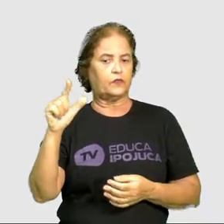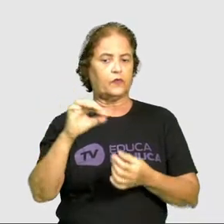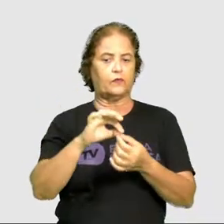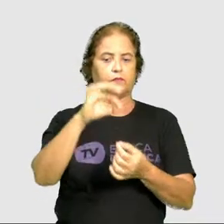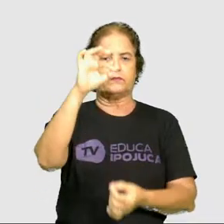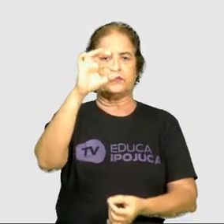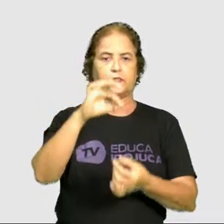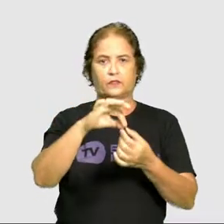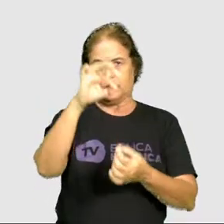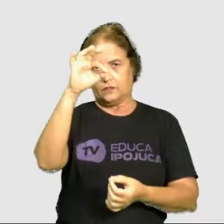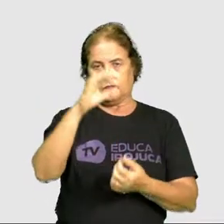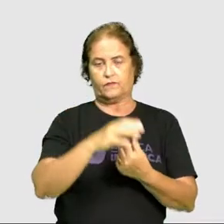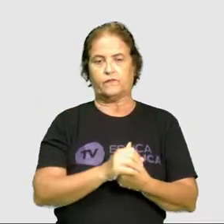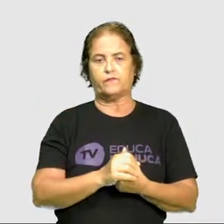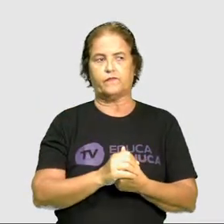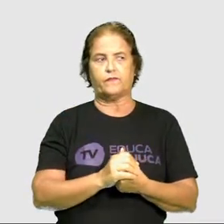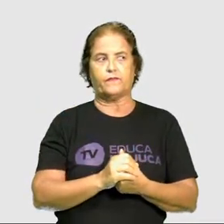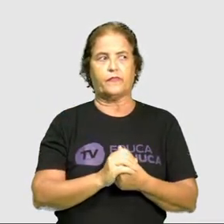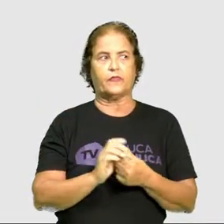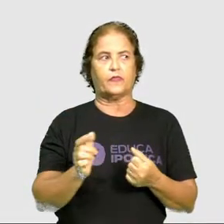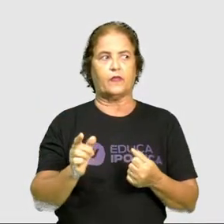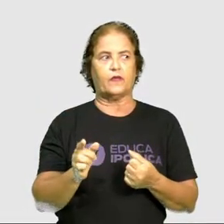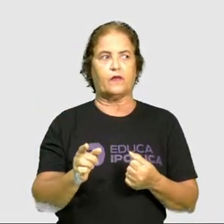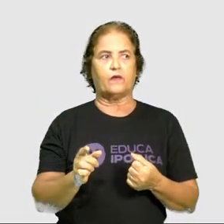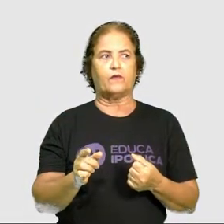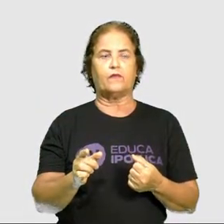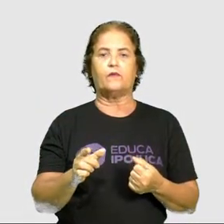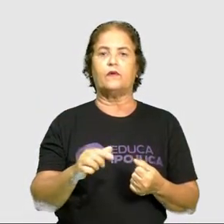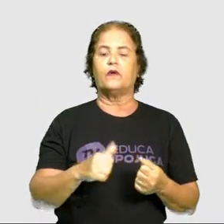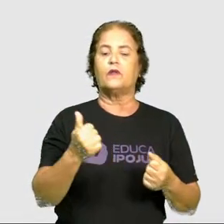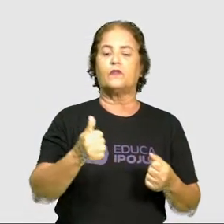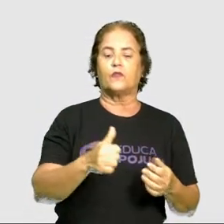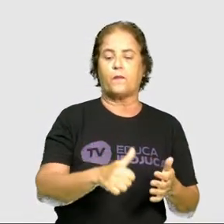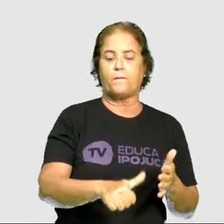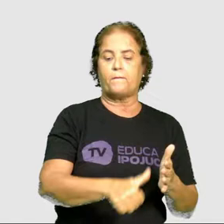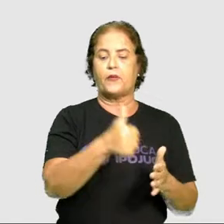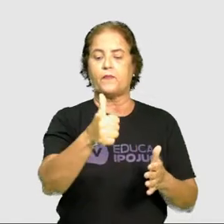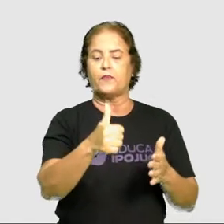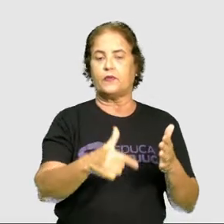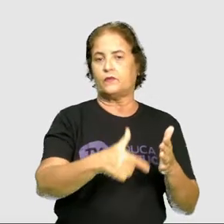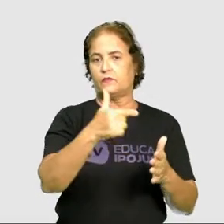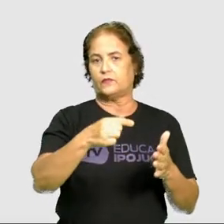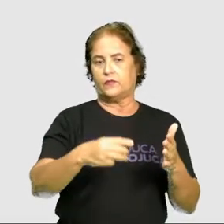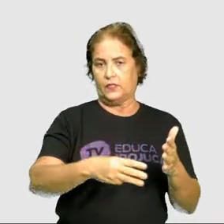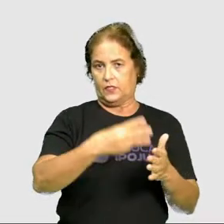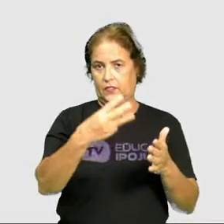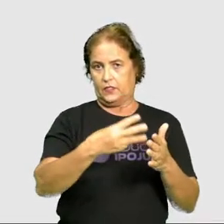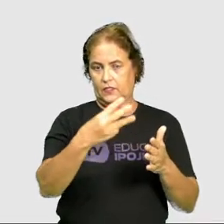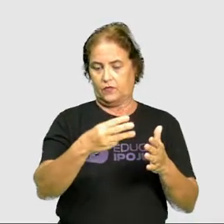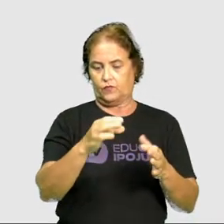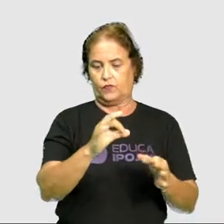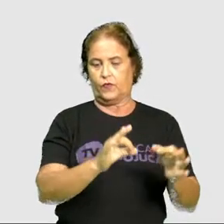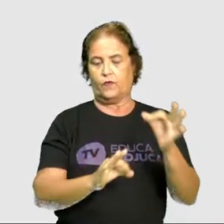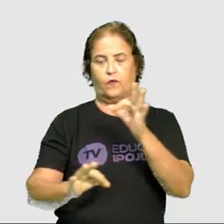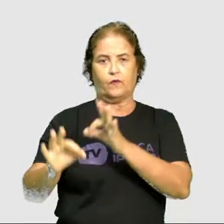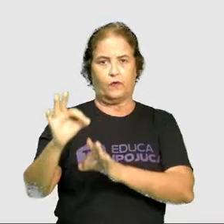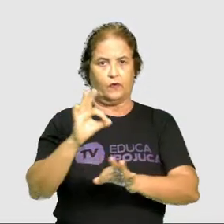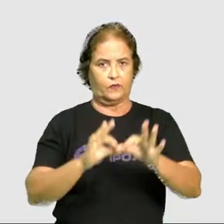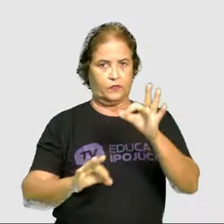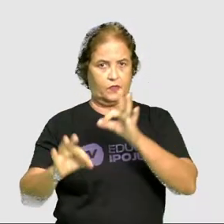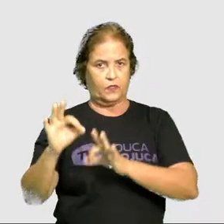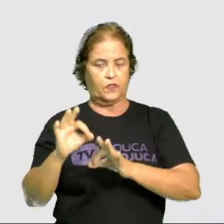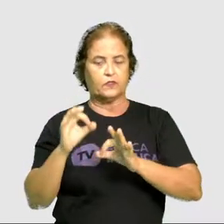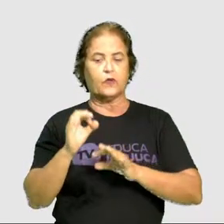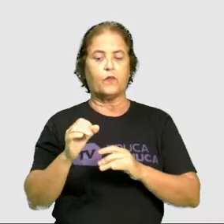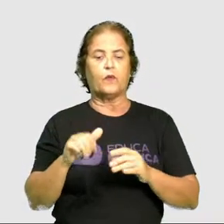Já, aqui, a disputa, onde a gente tem o primeiro, o segundo e o terceiro lugar, é uma ordenação, porque está